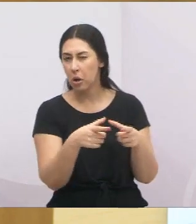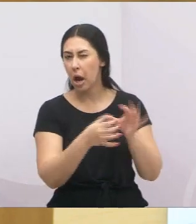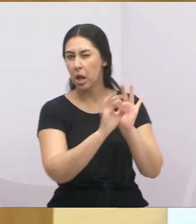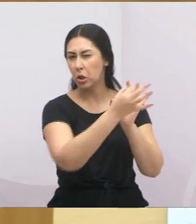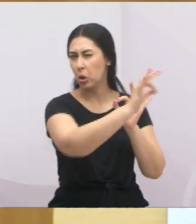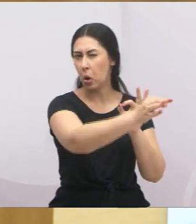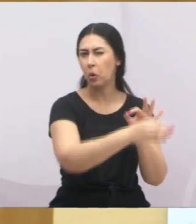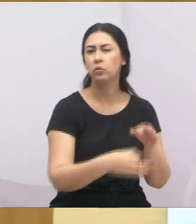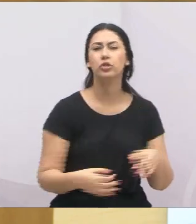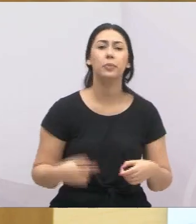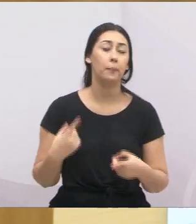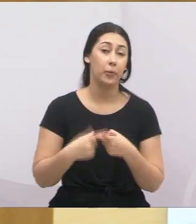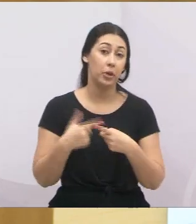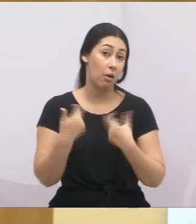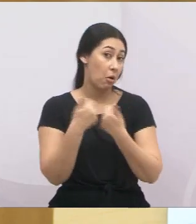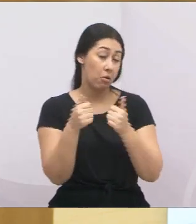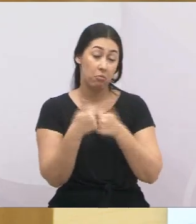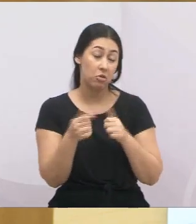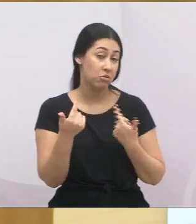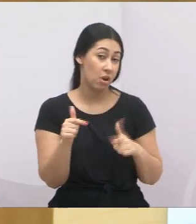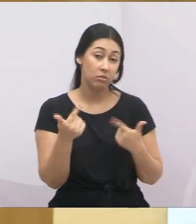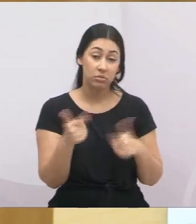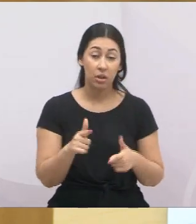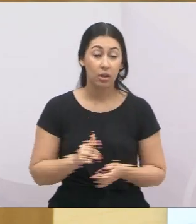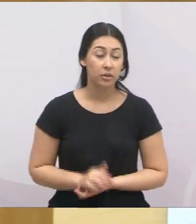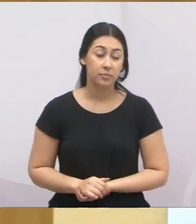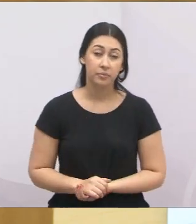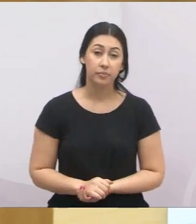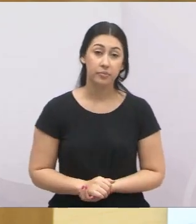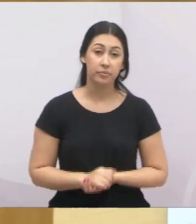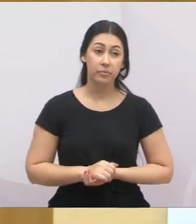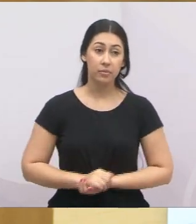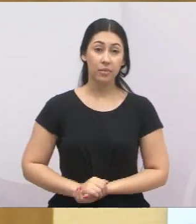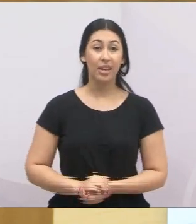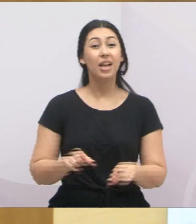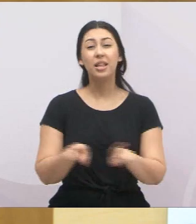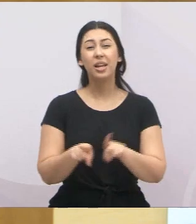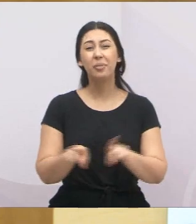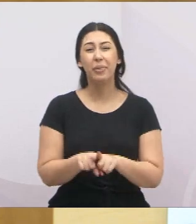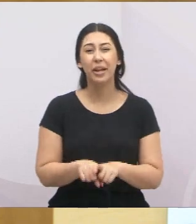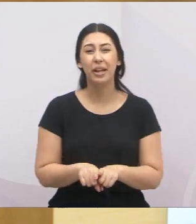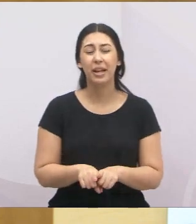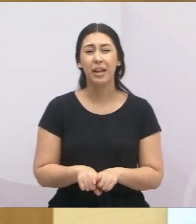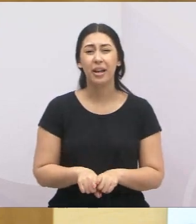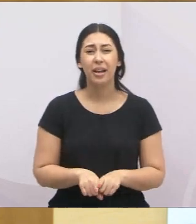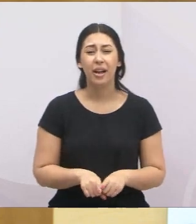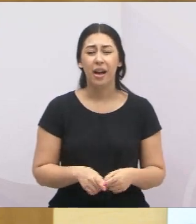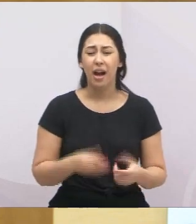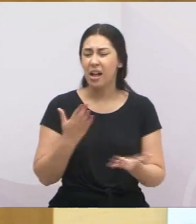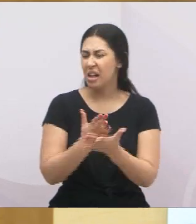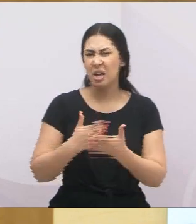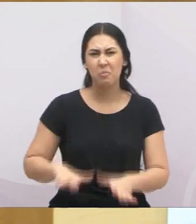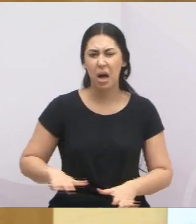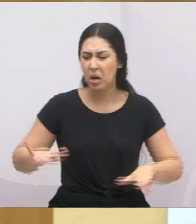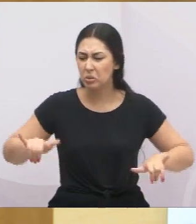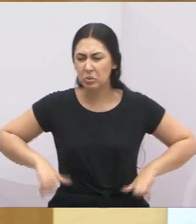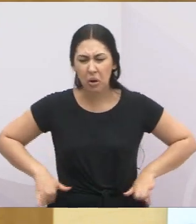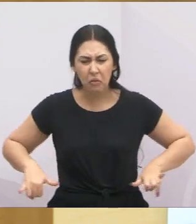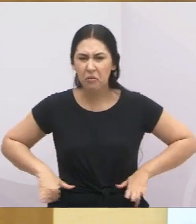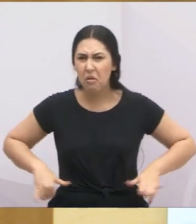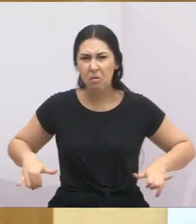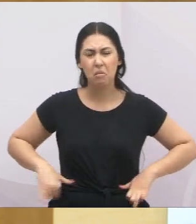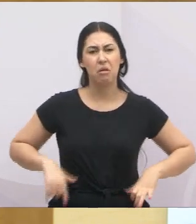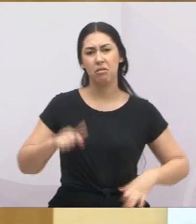Campo Grande que não tem ônibus, em vários bairros aqui que não tem ônibus, e de parar de ver a nossa cidade, o nosso